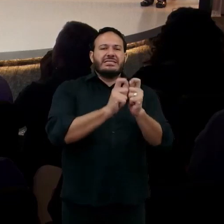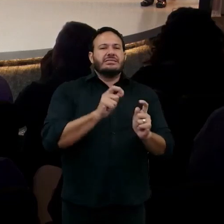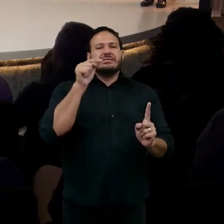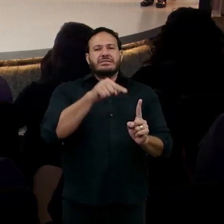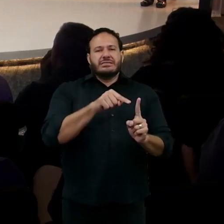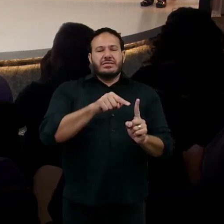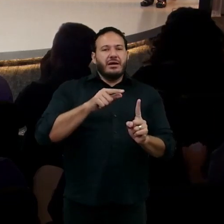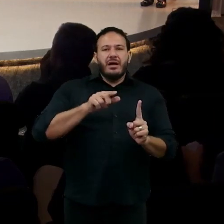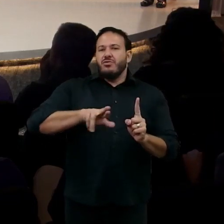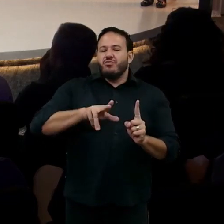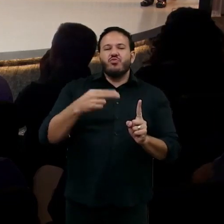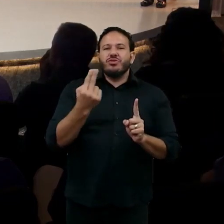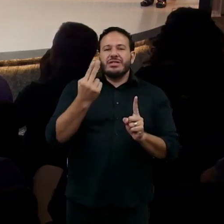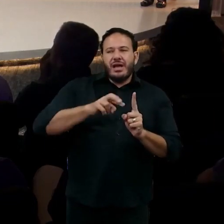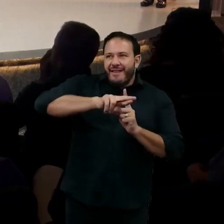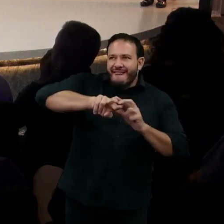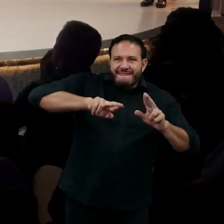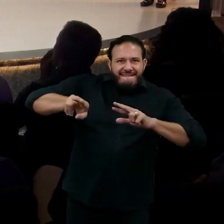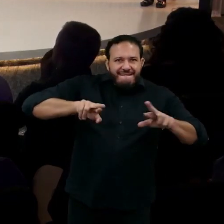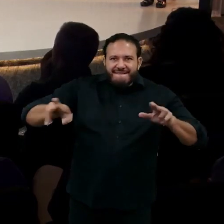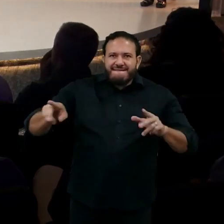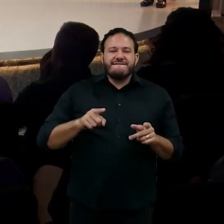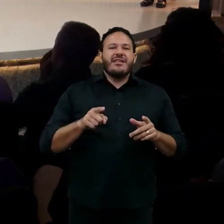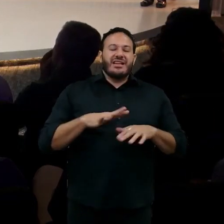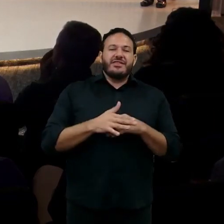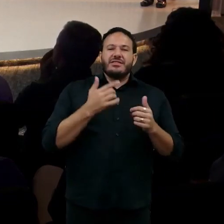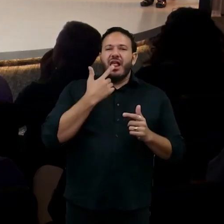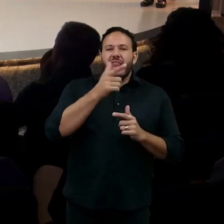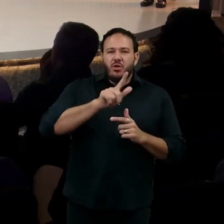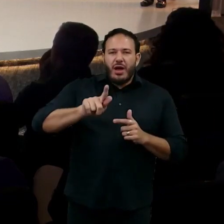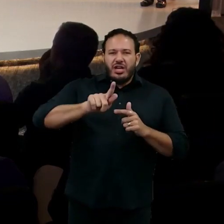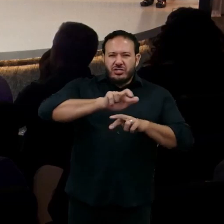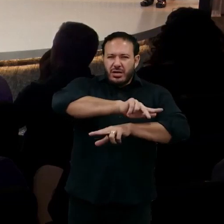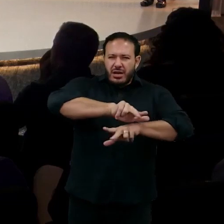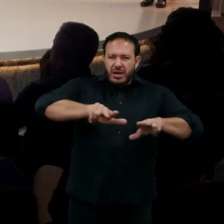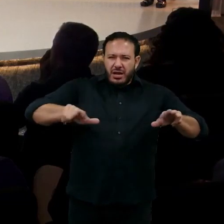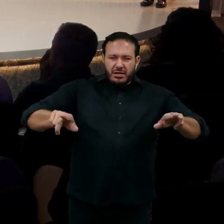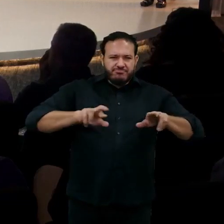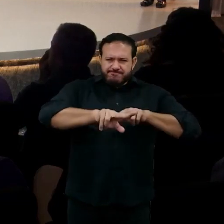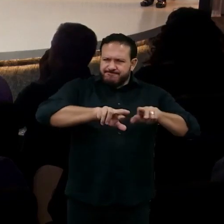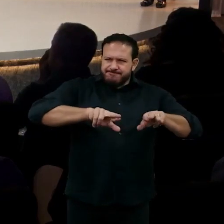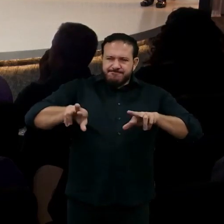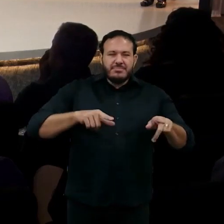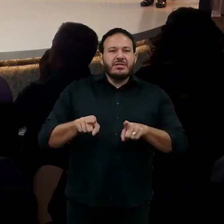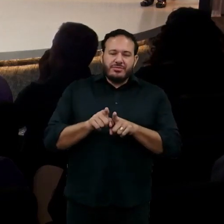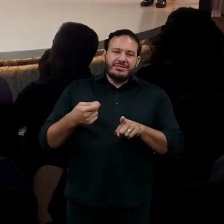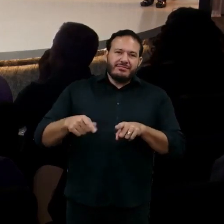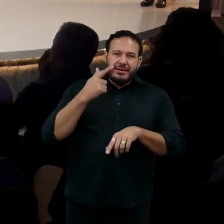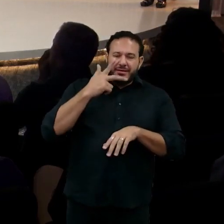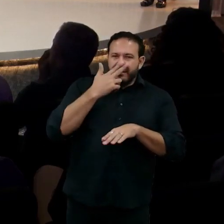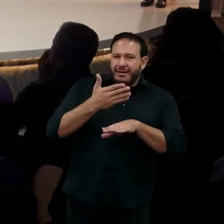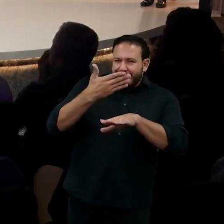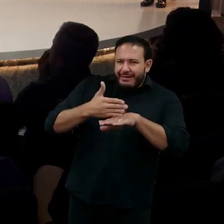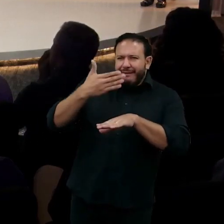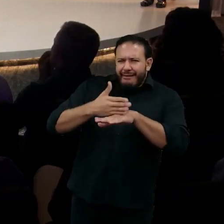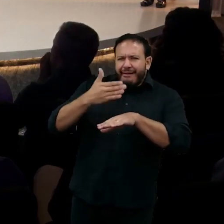os modelos de linguagem grandes é que eles conseguem generalizar mais e o treinamento é enorme.